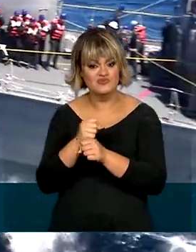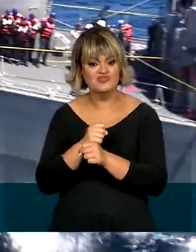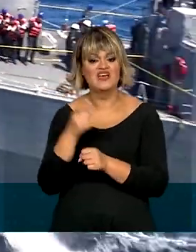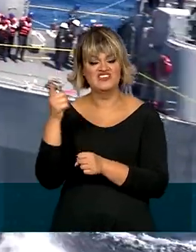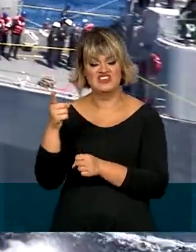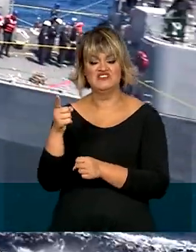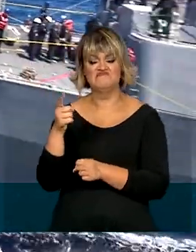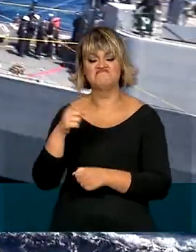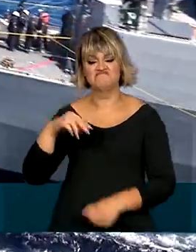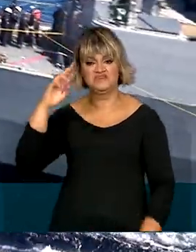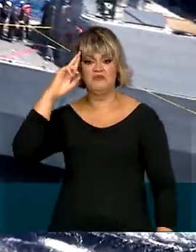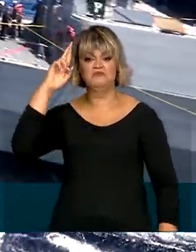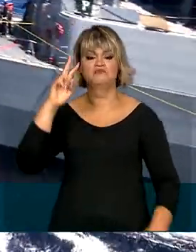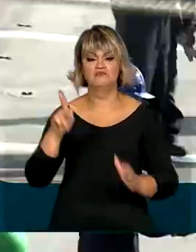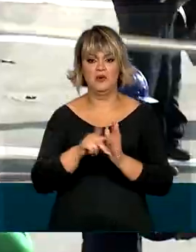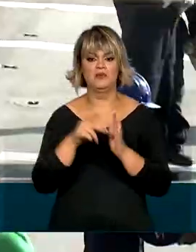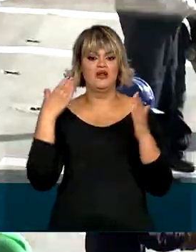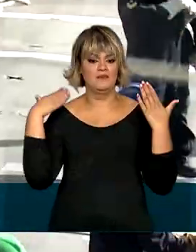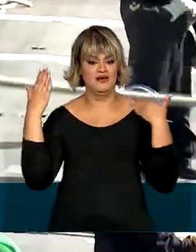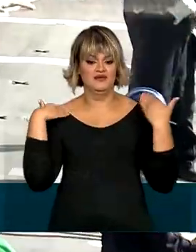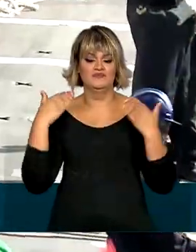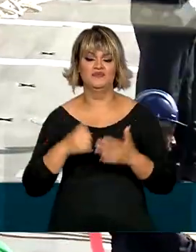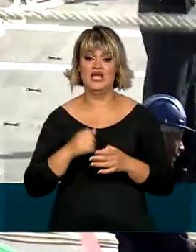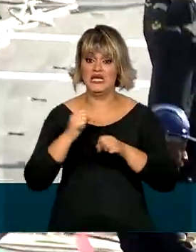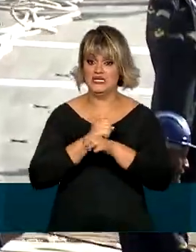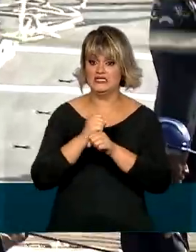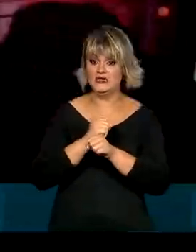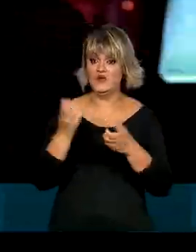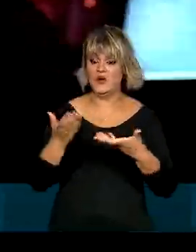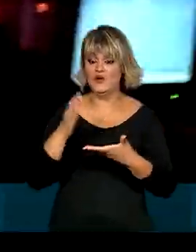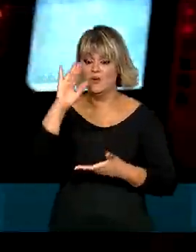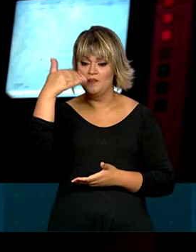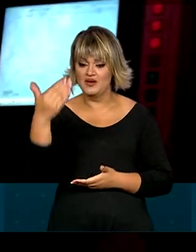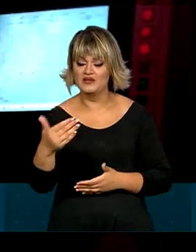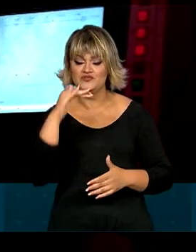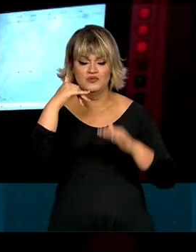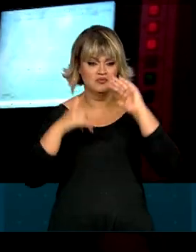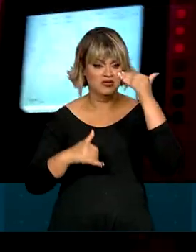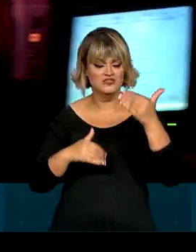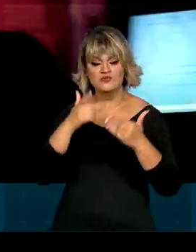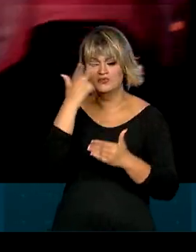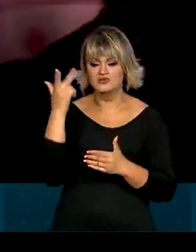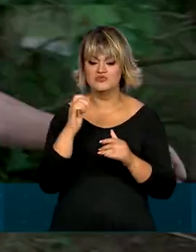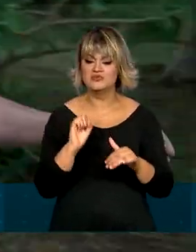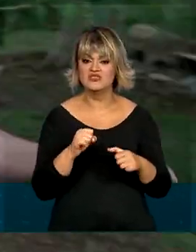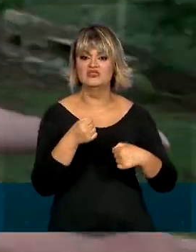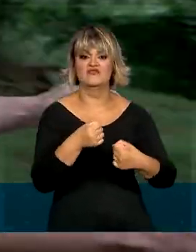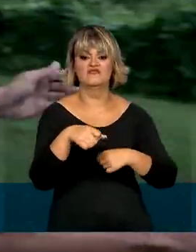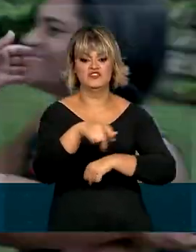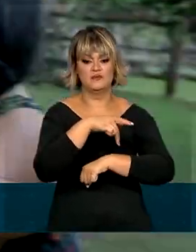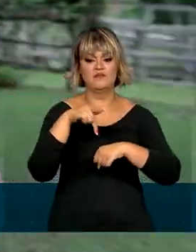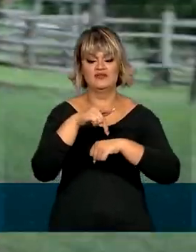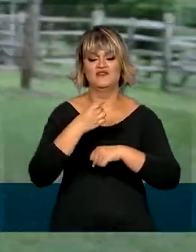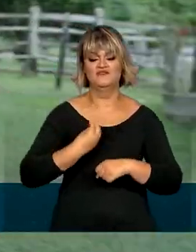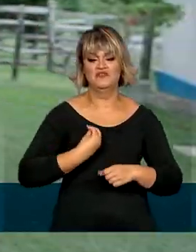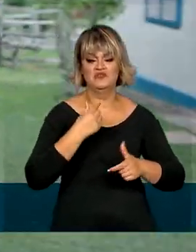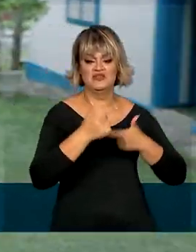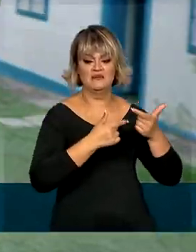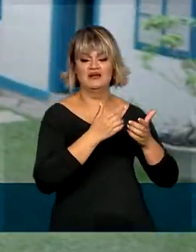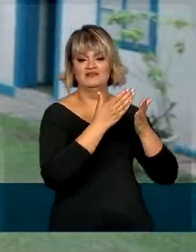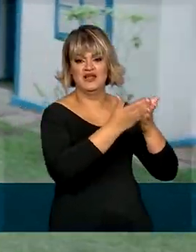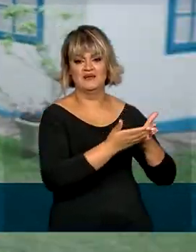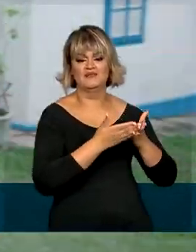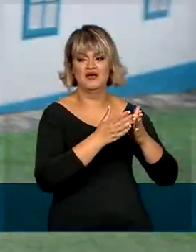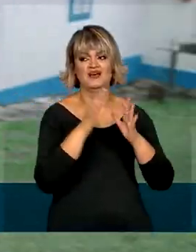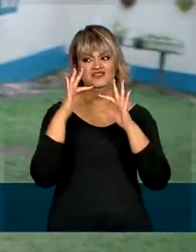patrono da Marinha. O evento deste ano homenageou aqueles que, por dever à pátria, passam mais tempo no mar que ao